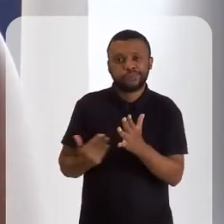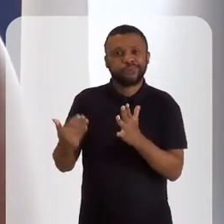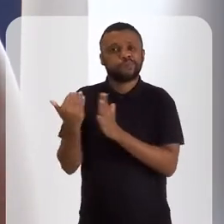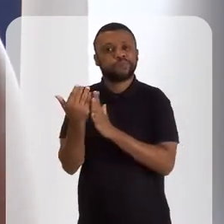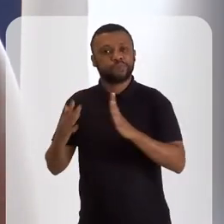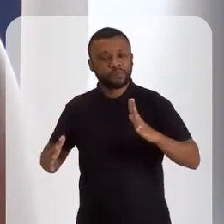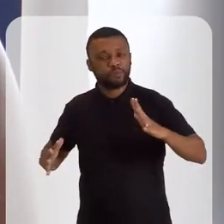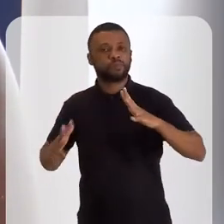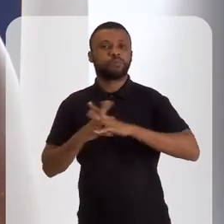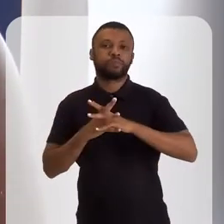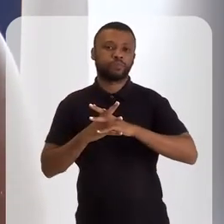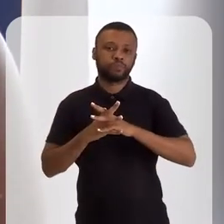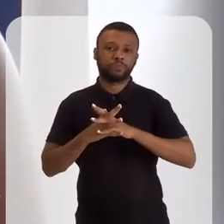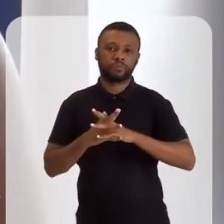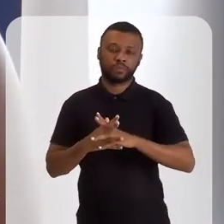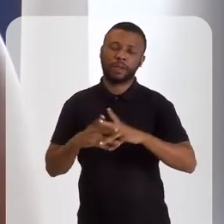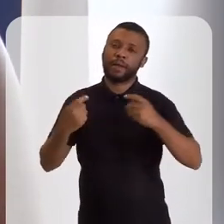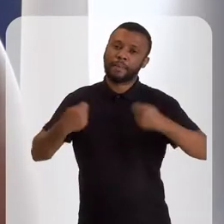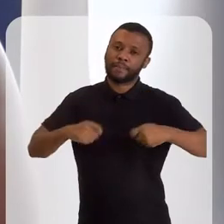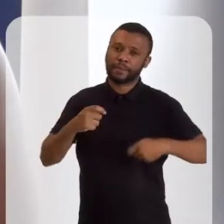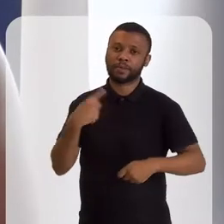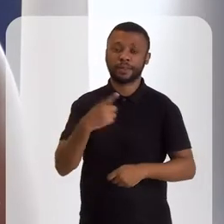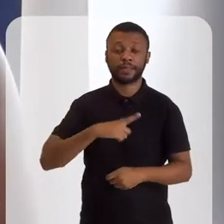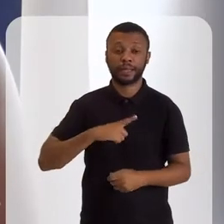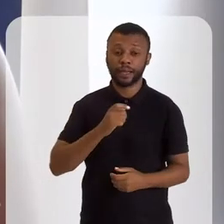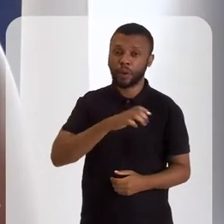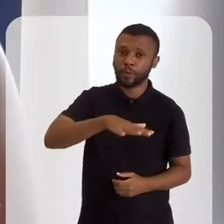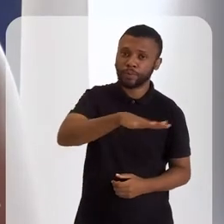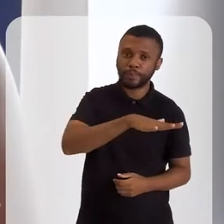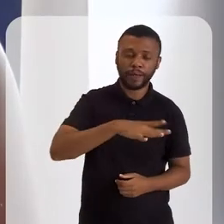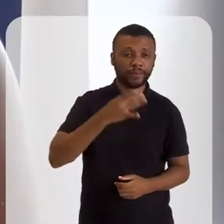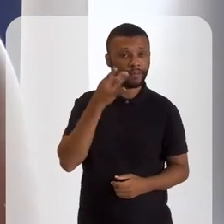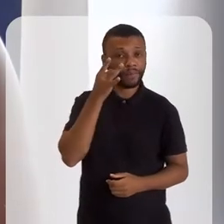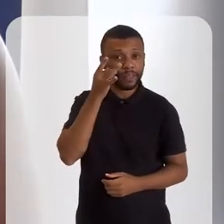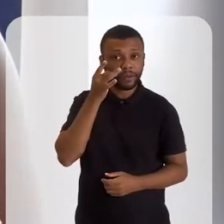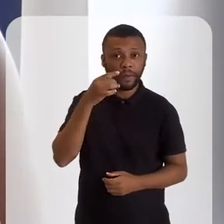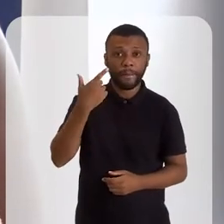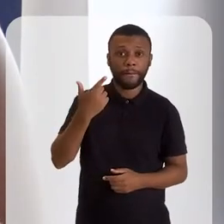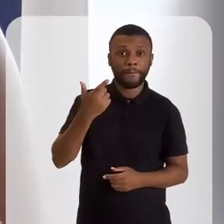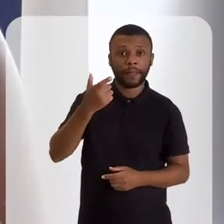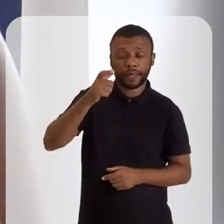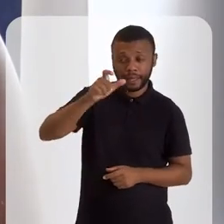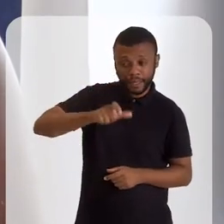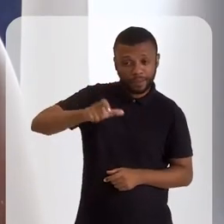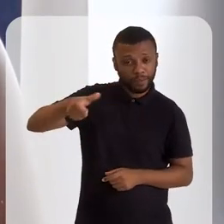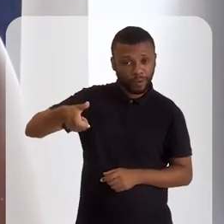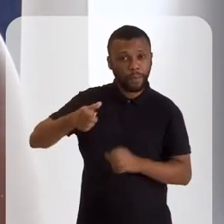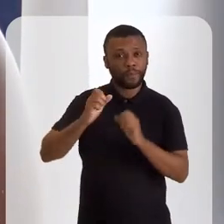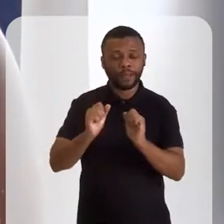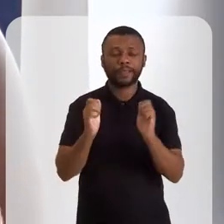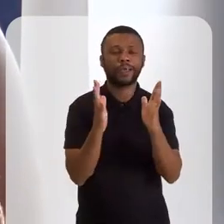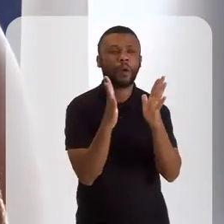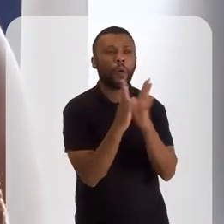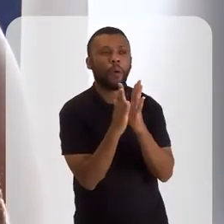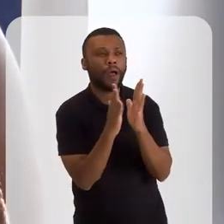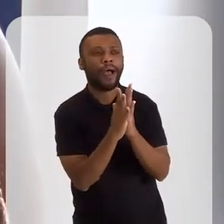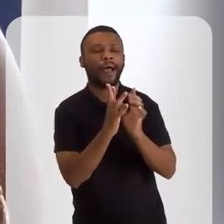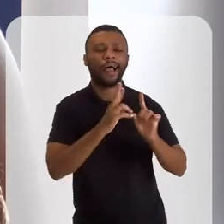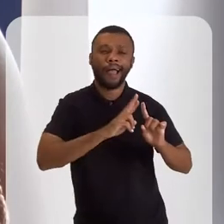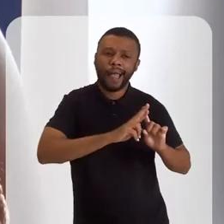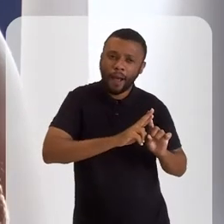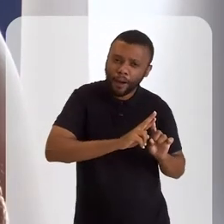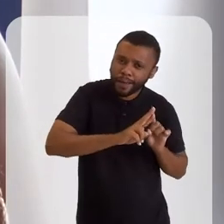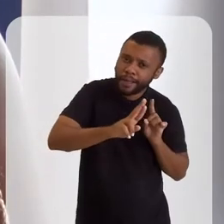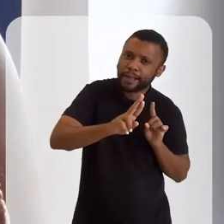muito, há necessidade de você ter um espaço físico para que as pessoas façam o macho de lascá, ou seja, que as pessoas